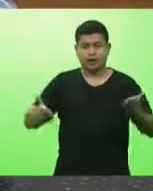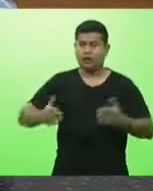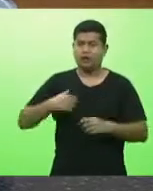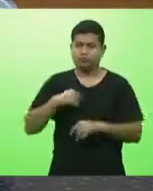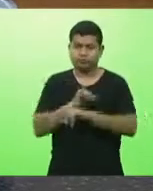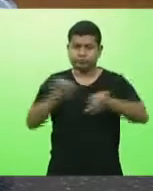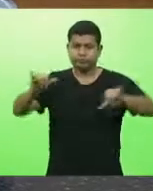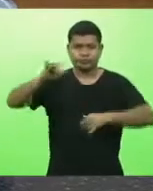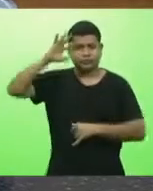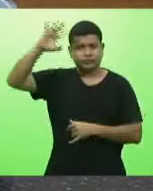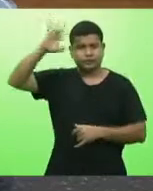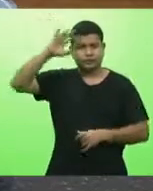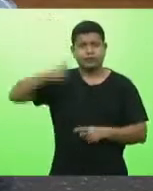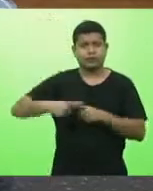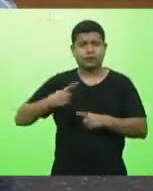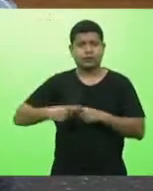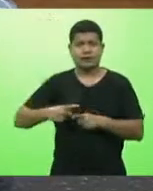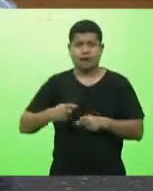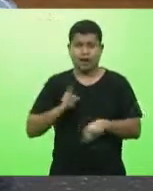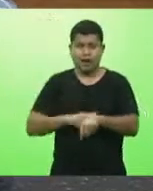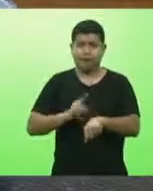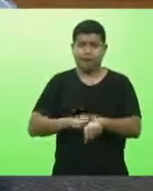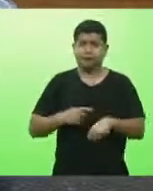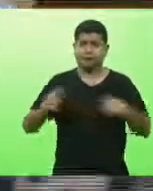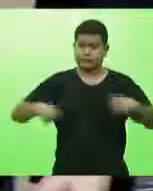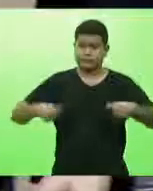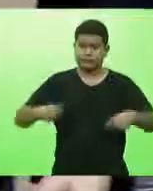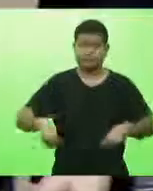o momento assim exige